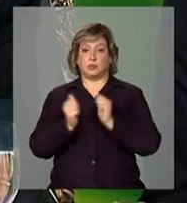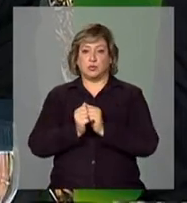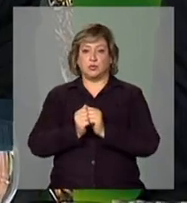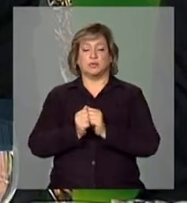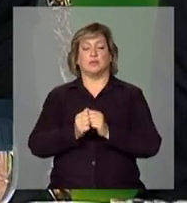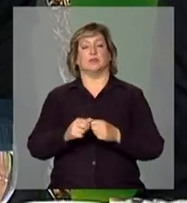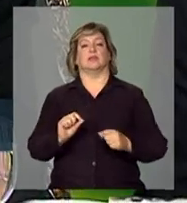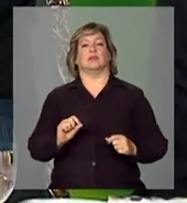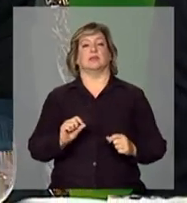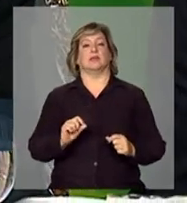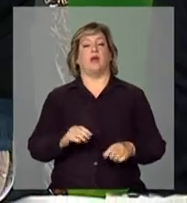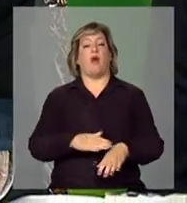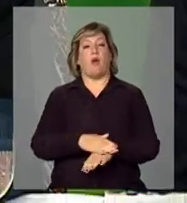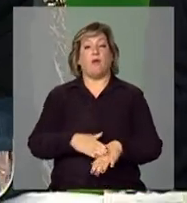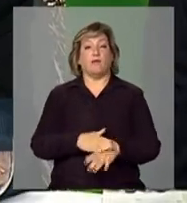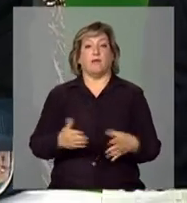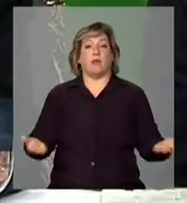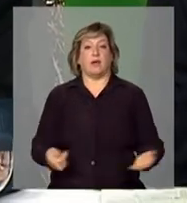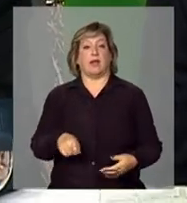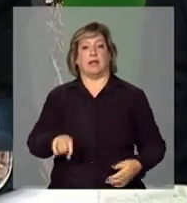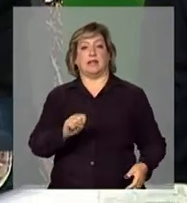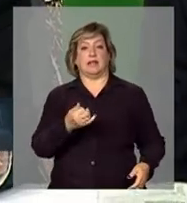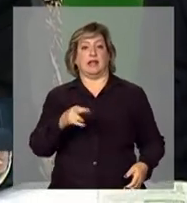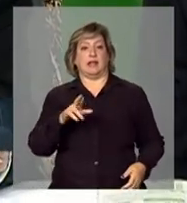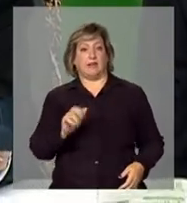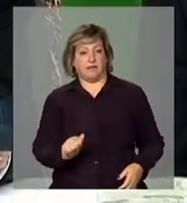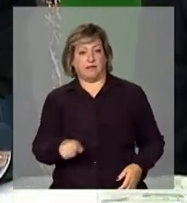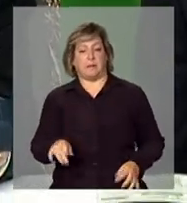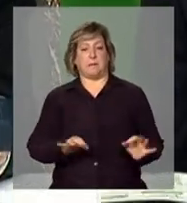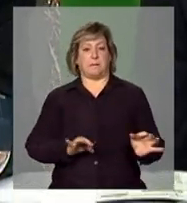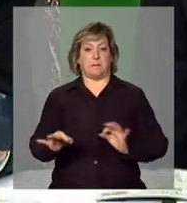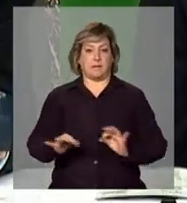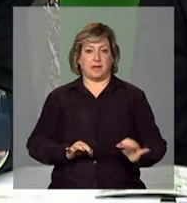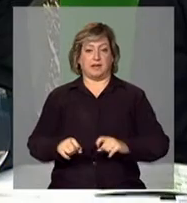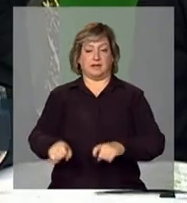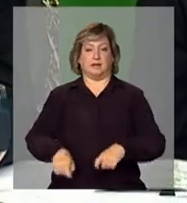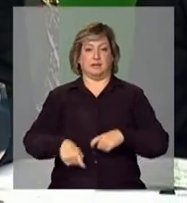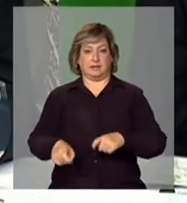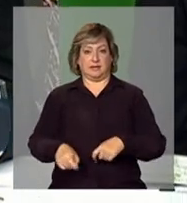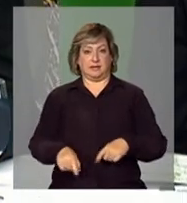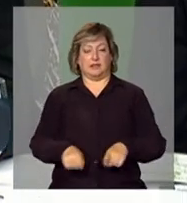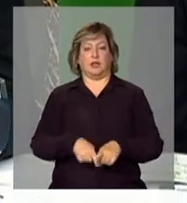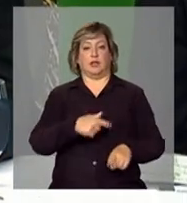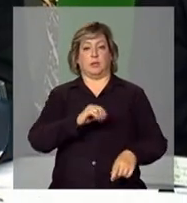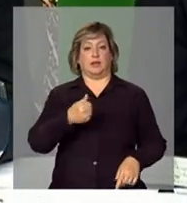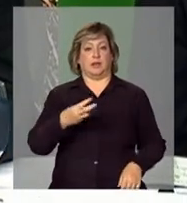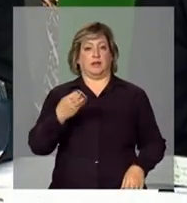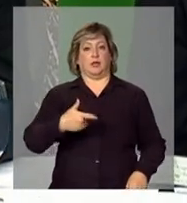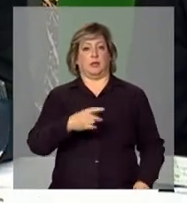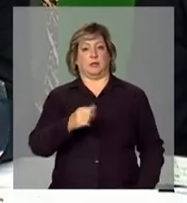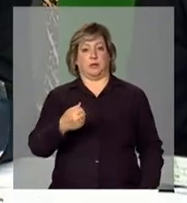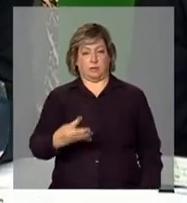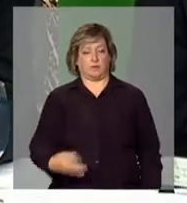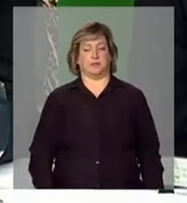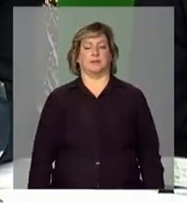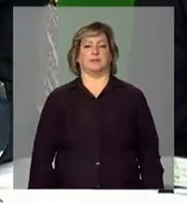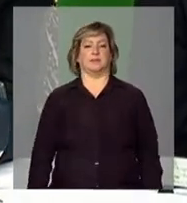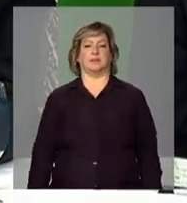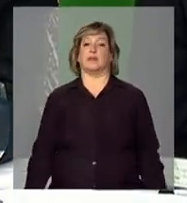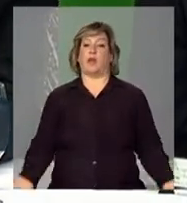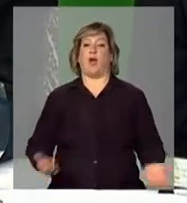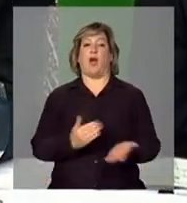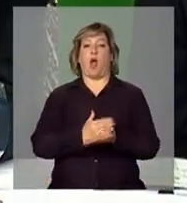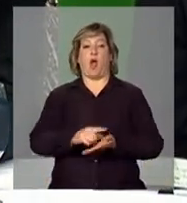para discutir esse Plano Safra, esse Plano Agrícola de 2013-2014. Vamos iniciar as